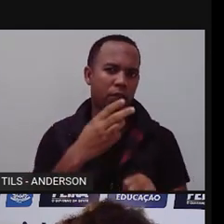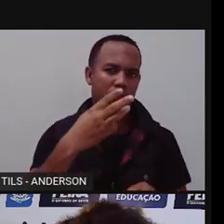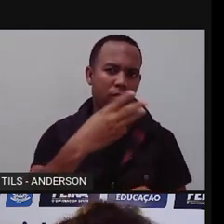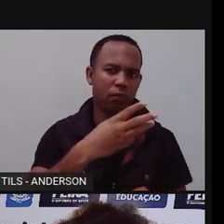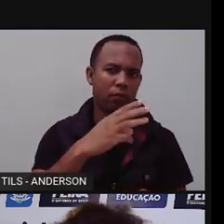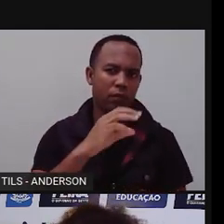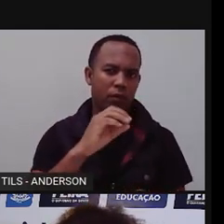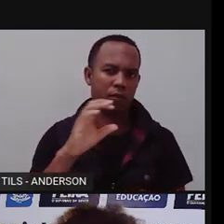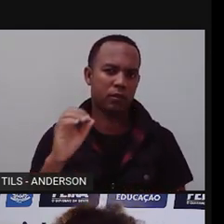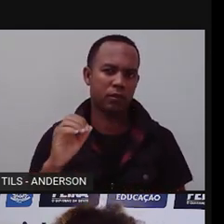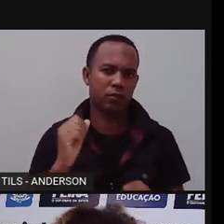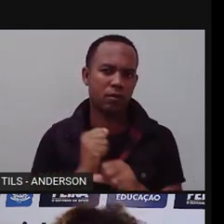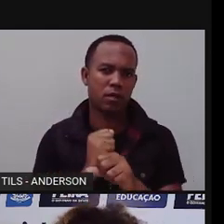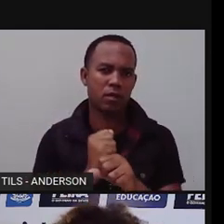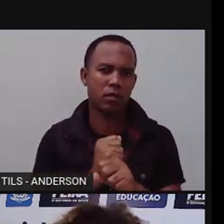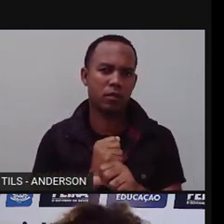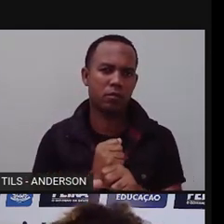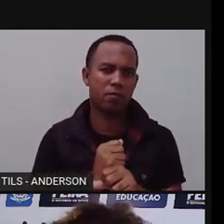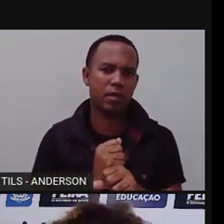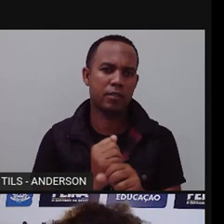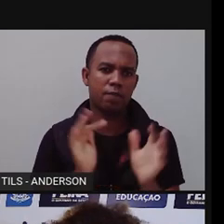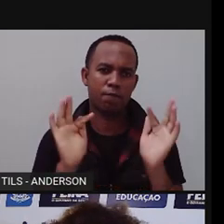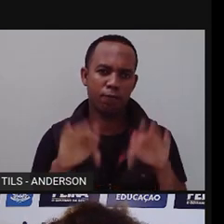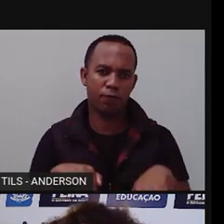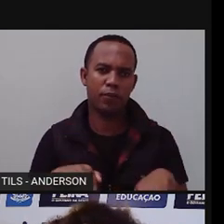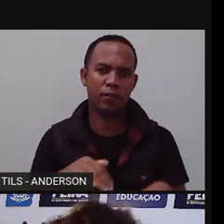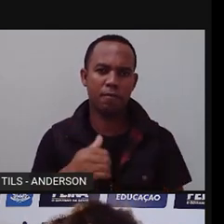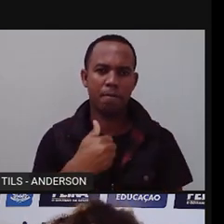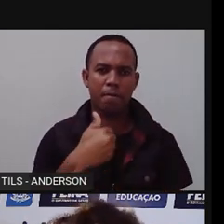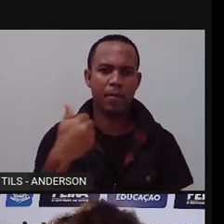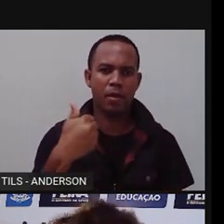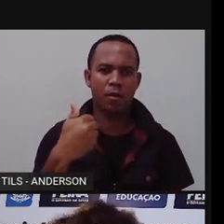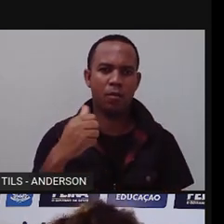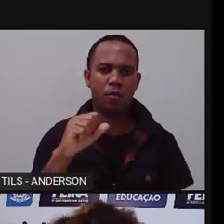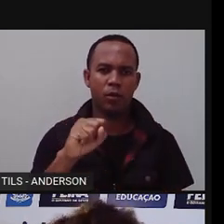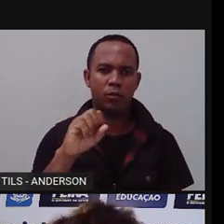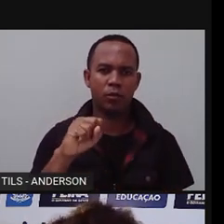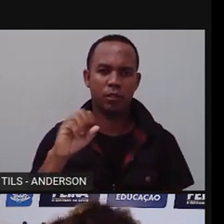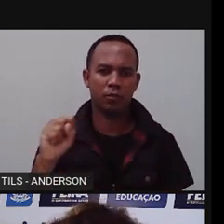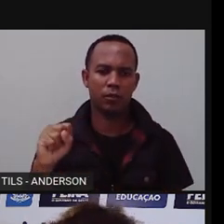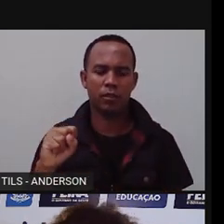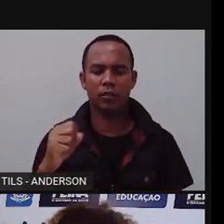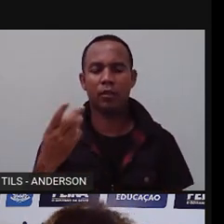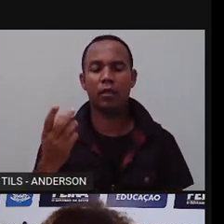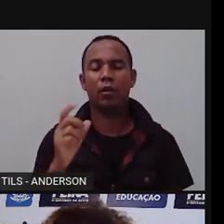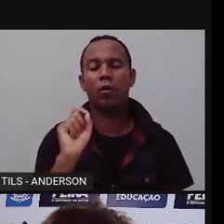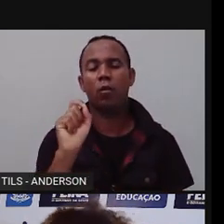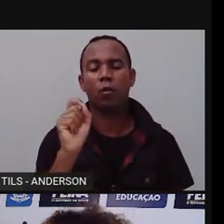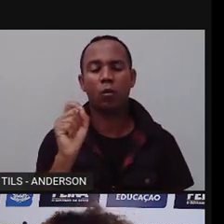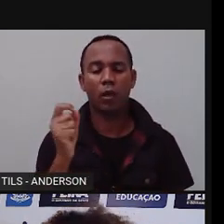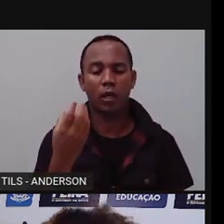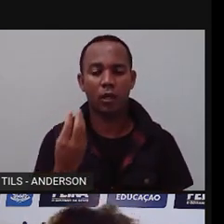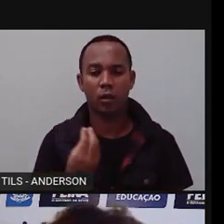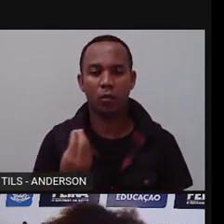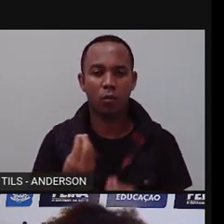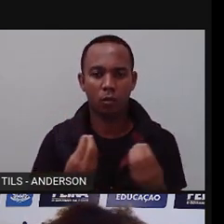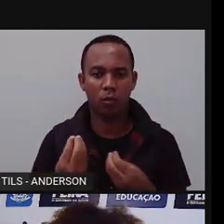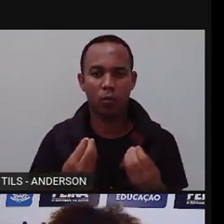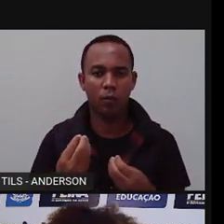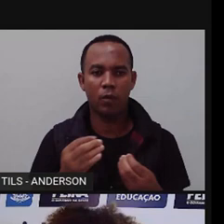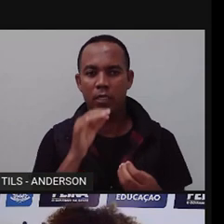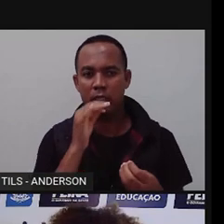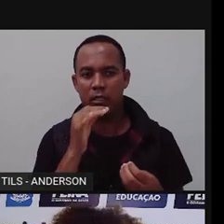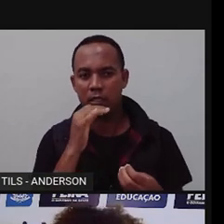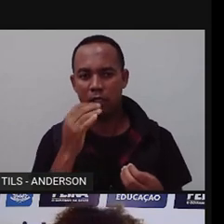1888. E, assim, essa abolição da escravatura, na verdade, ela é meio que